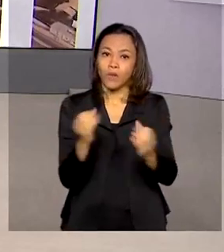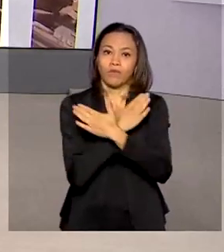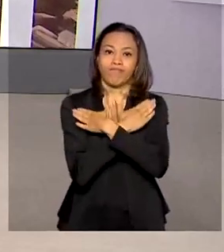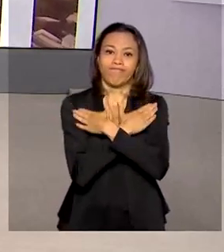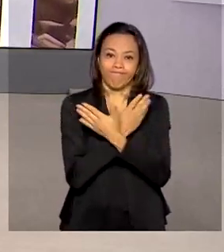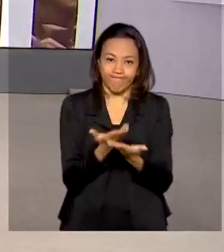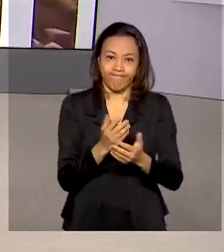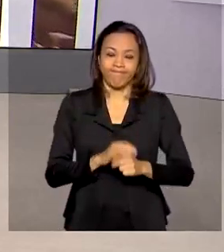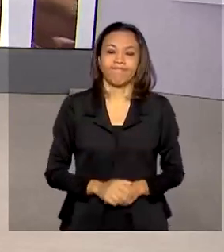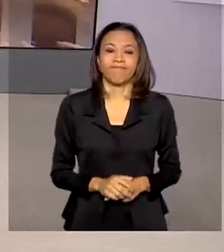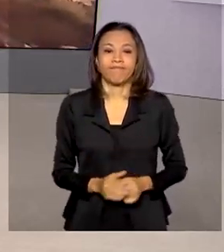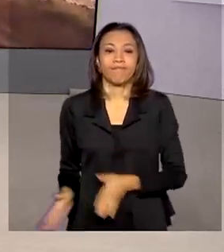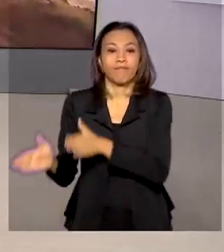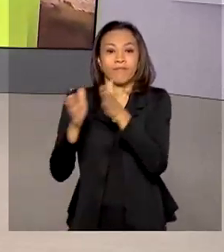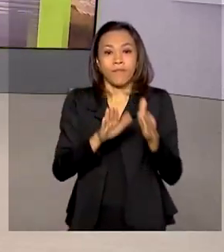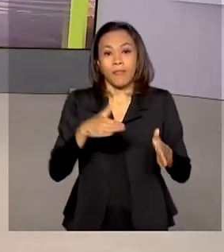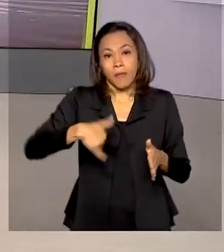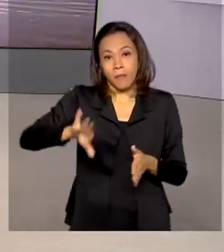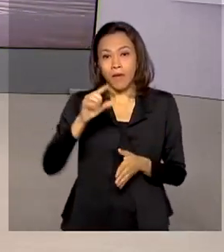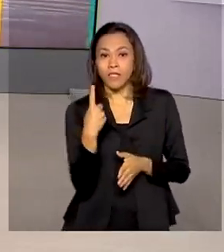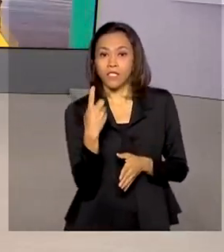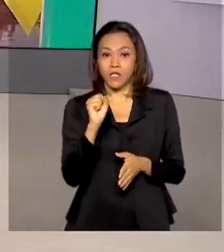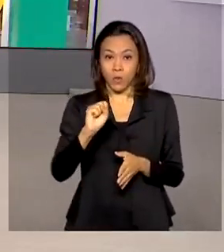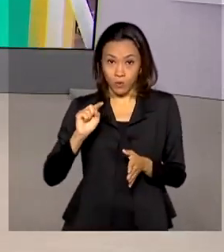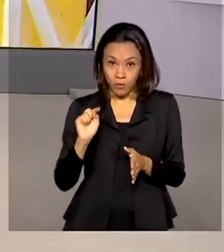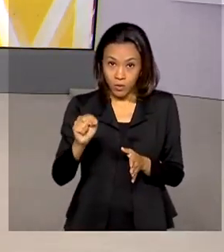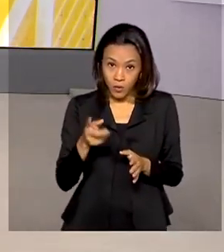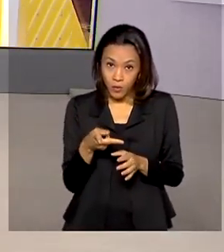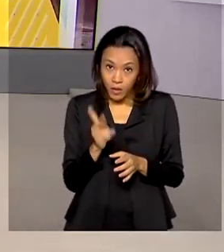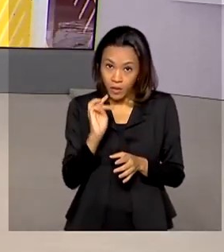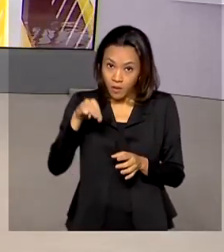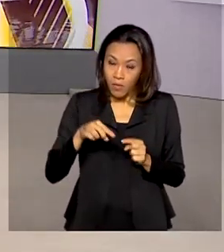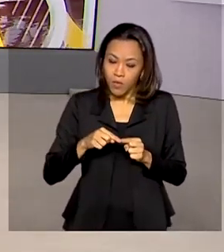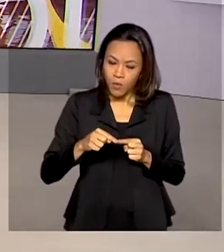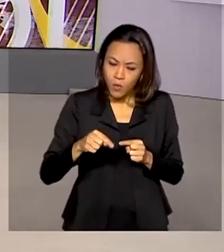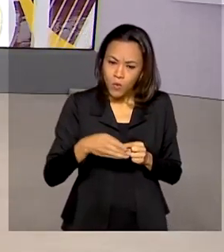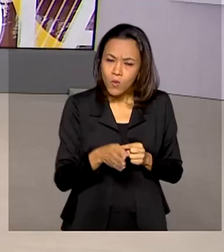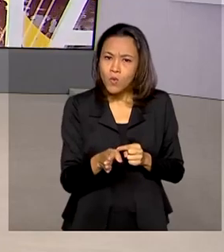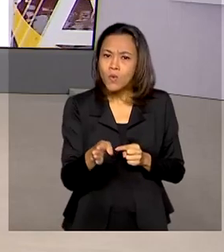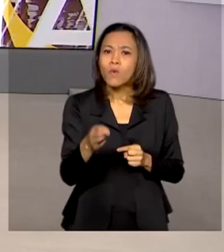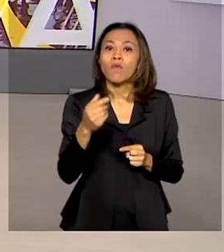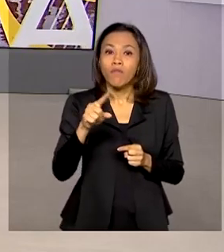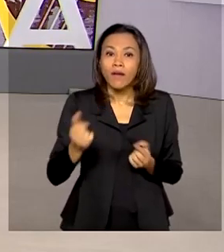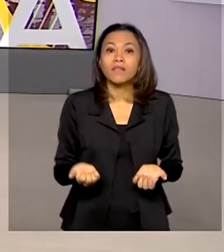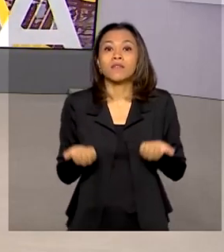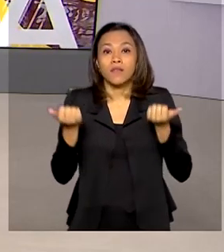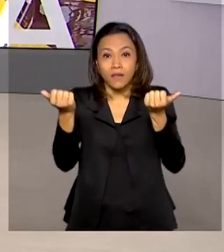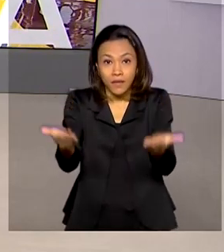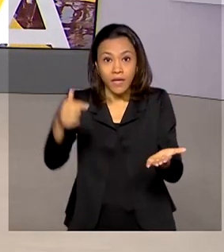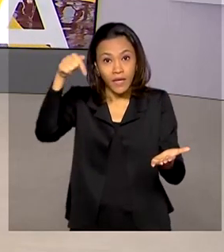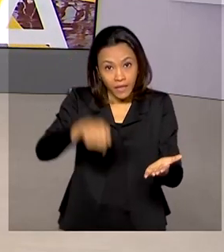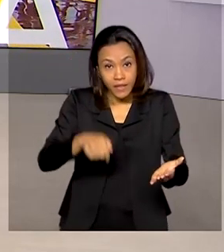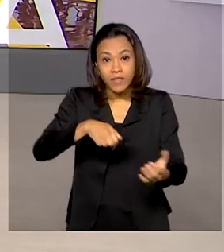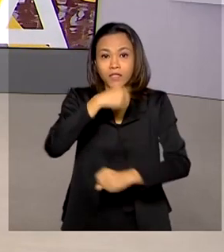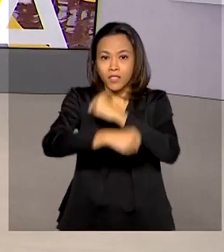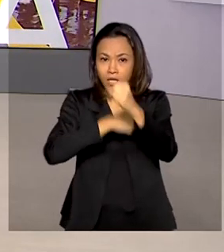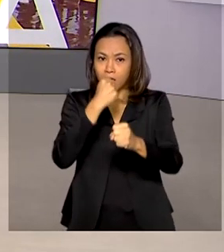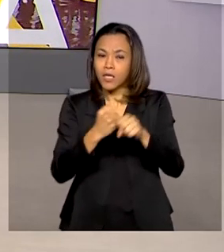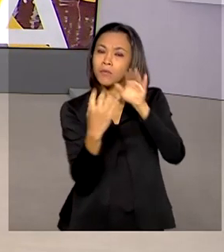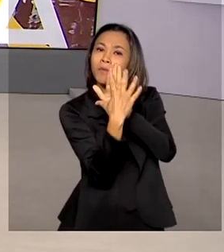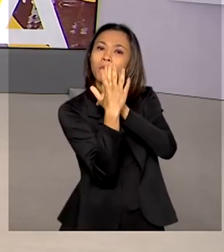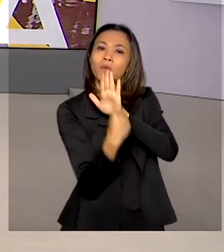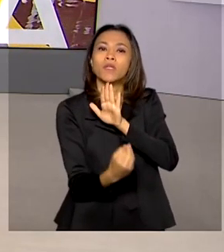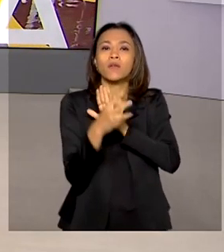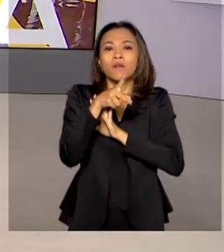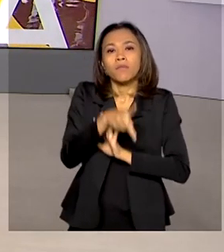Mais de 18 mil quilômetros de rodovias devem ser concedidos neste ano pelo Programa de Parcerias de Investimentos, o